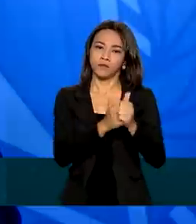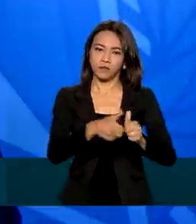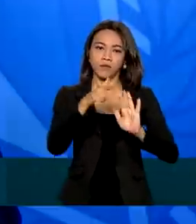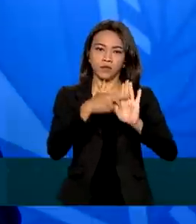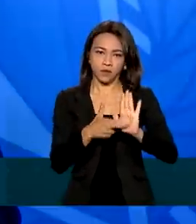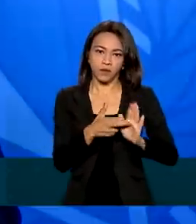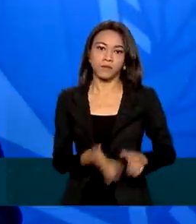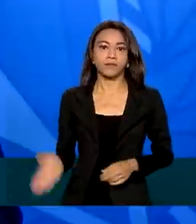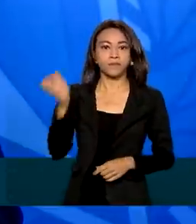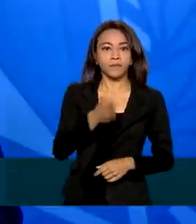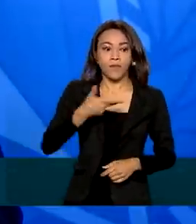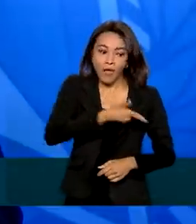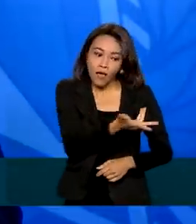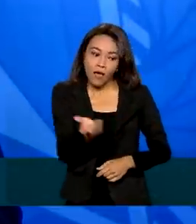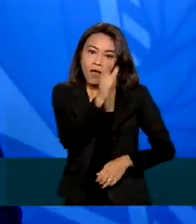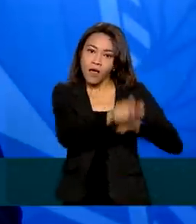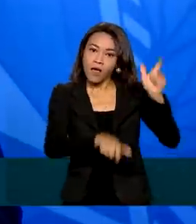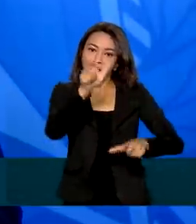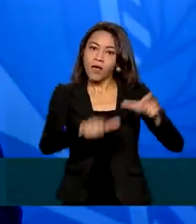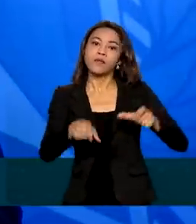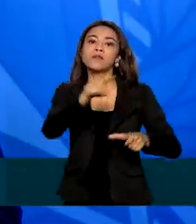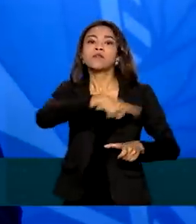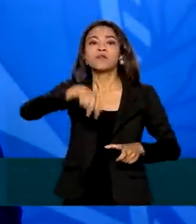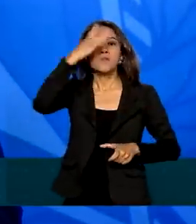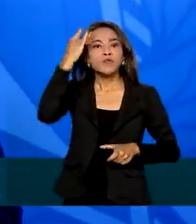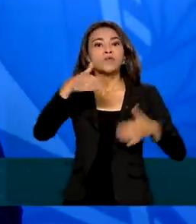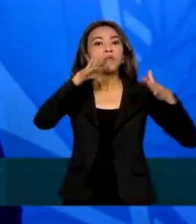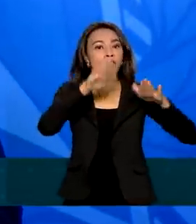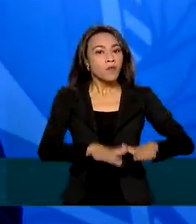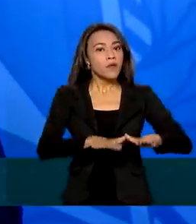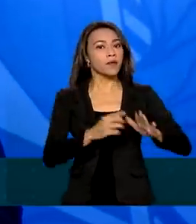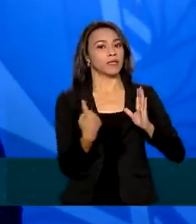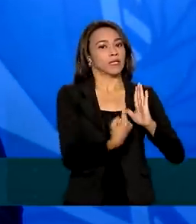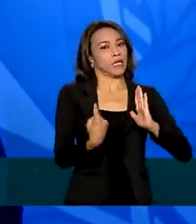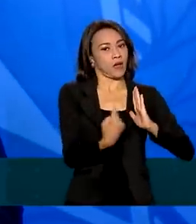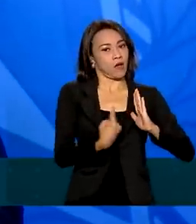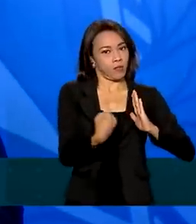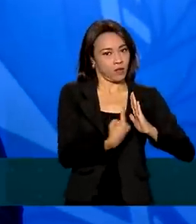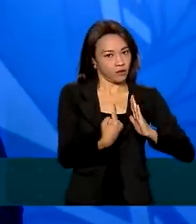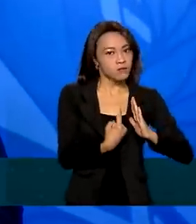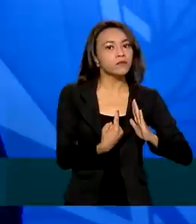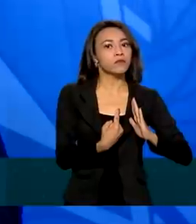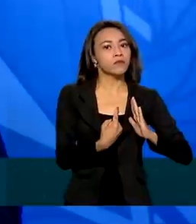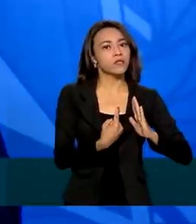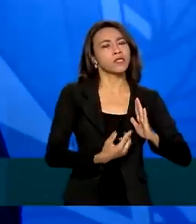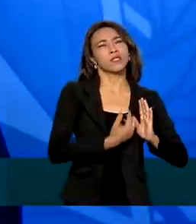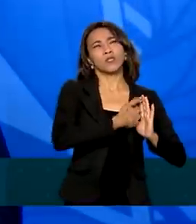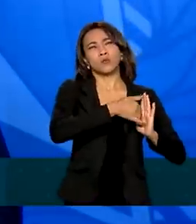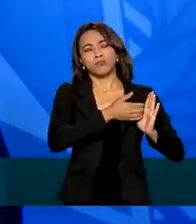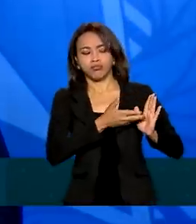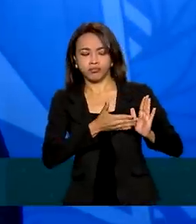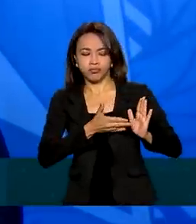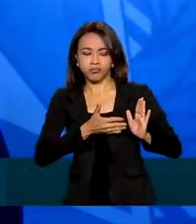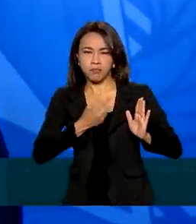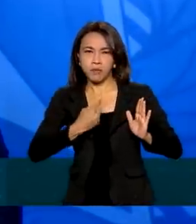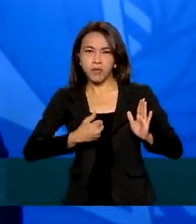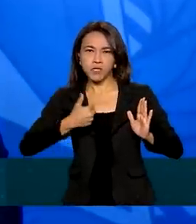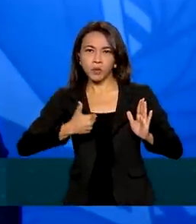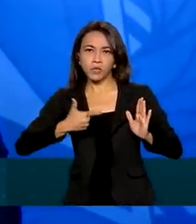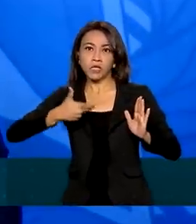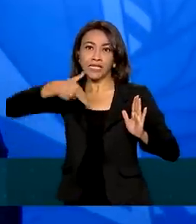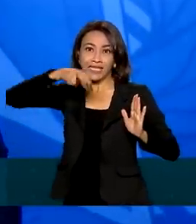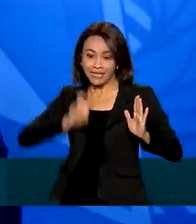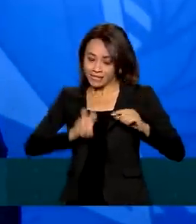Essas pessoas permanecerão em isolamento e, no quinto dia útil, como